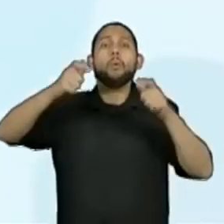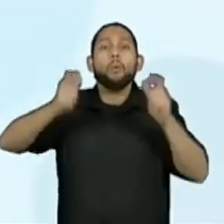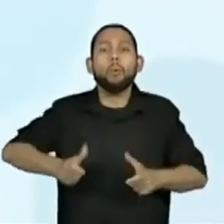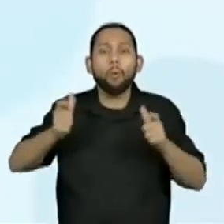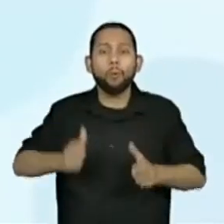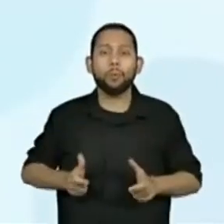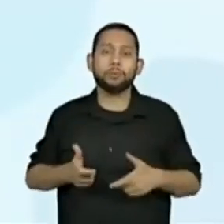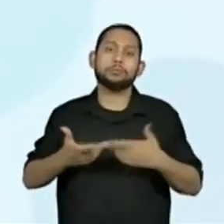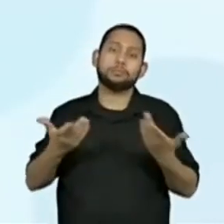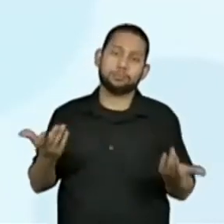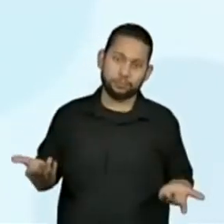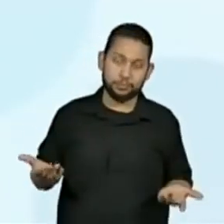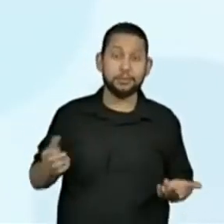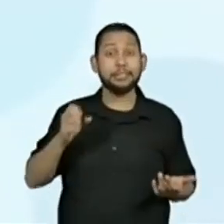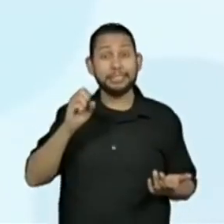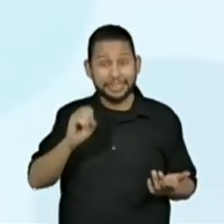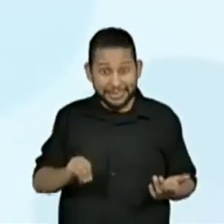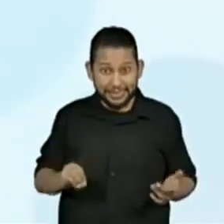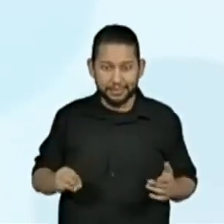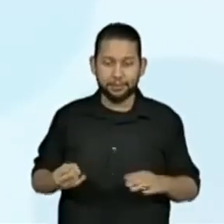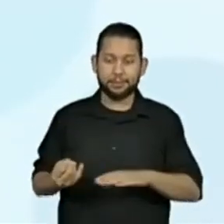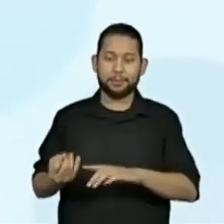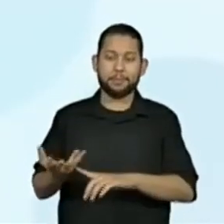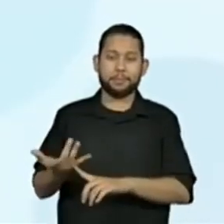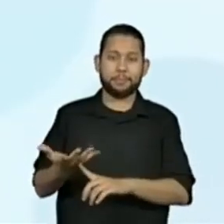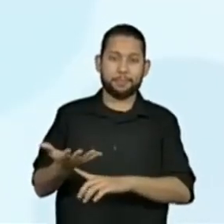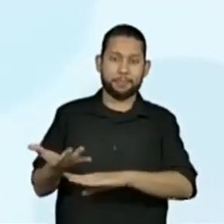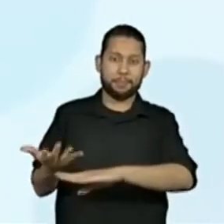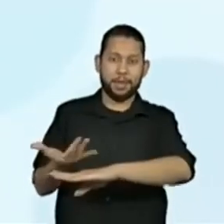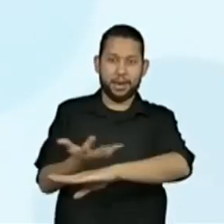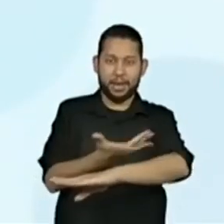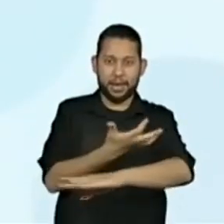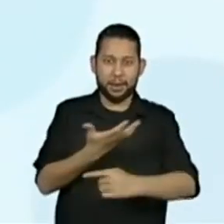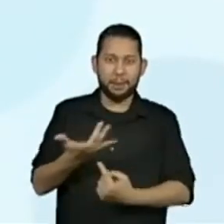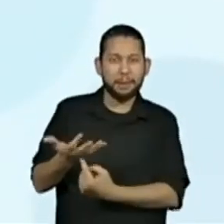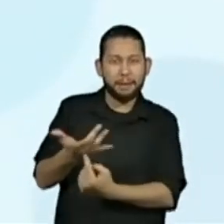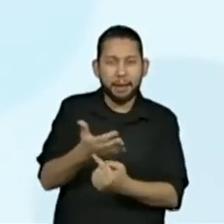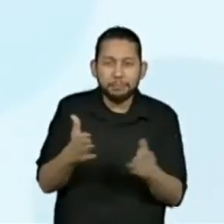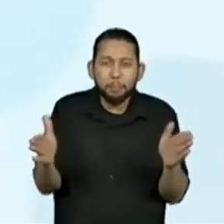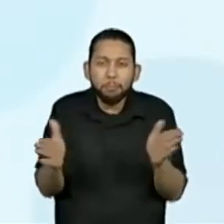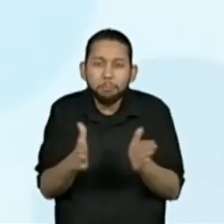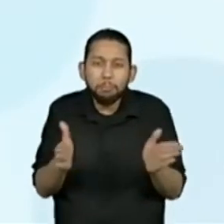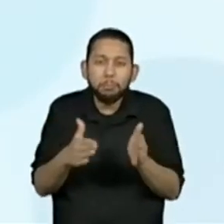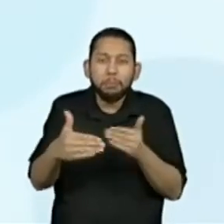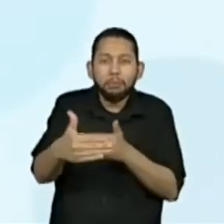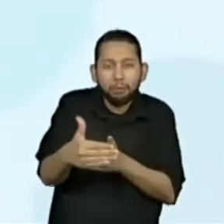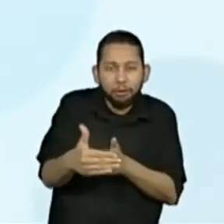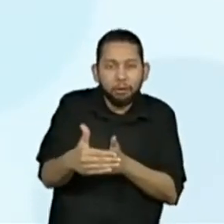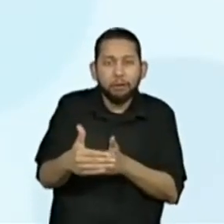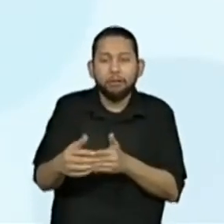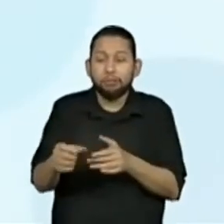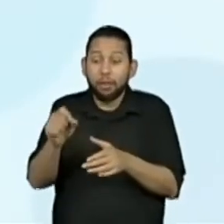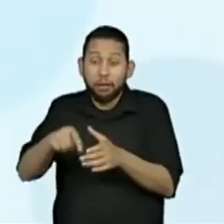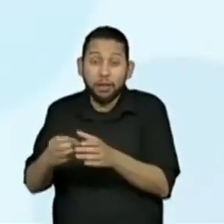são terrenos baldios, encostas de morros, quintais e parques com vegetação